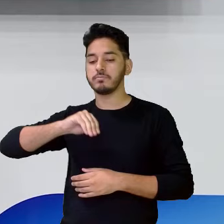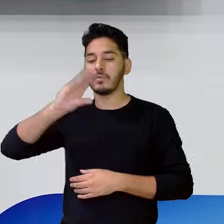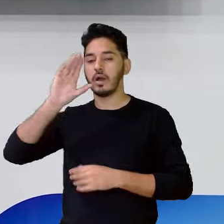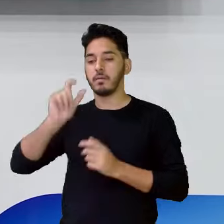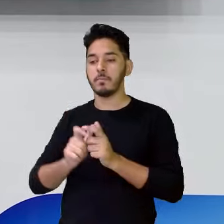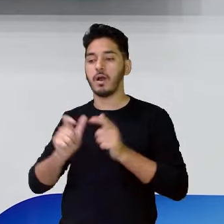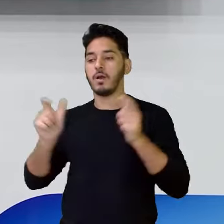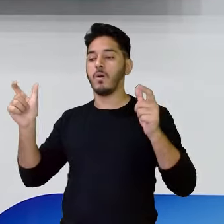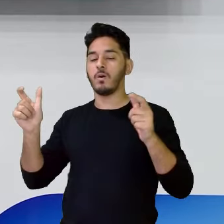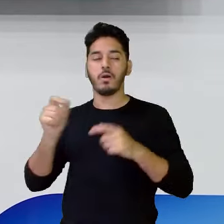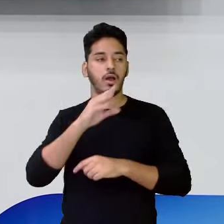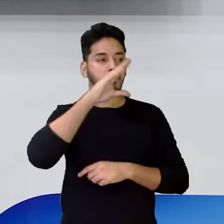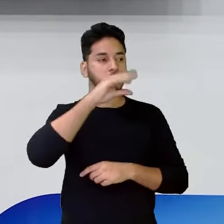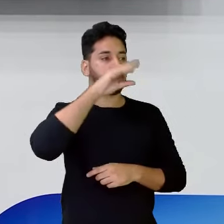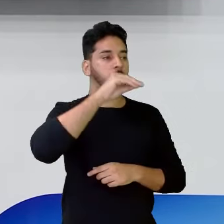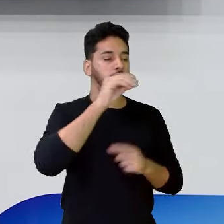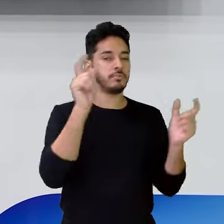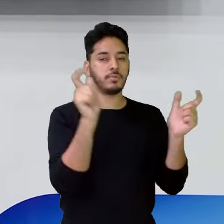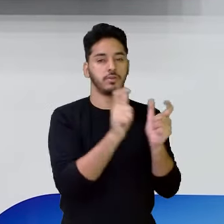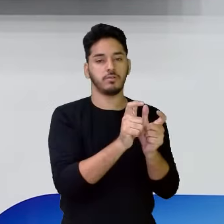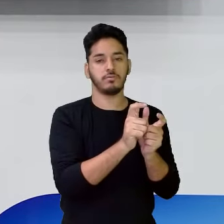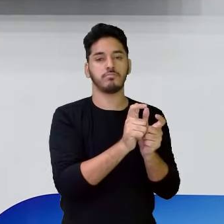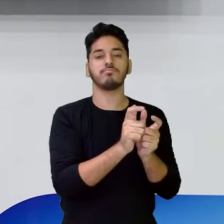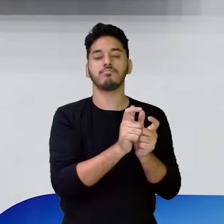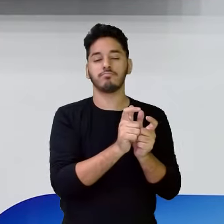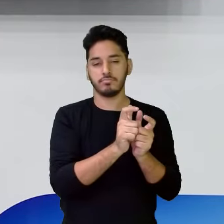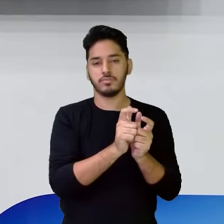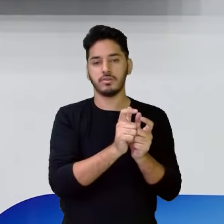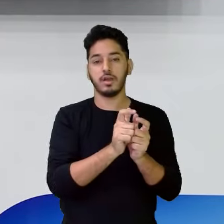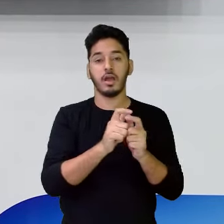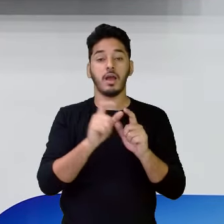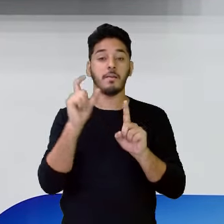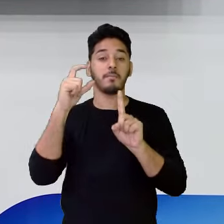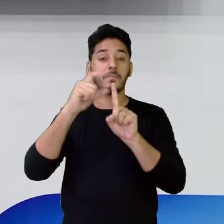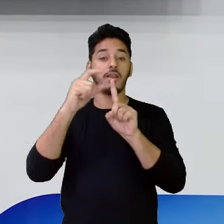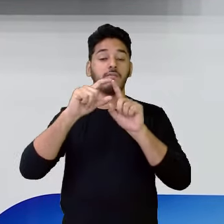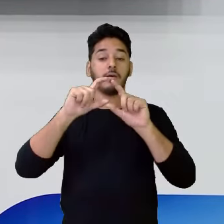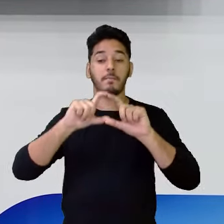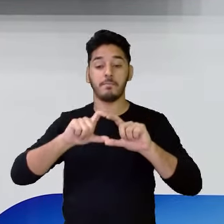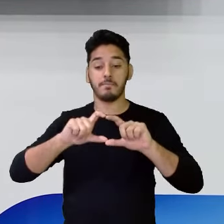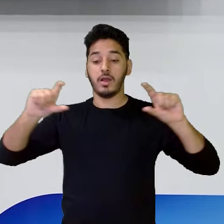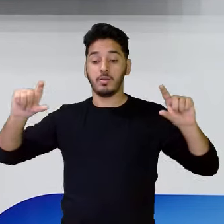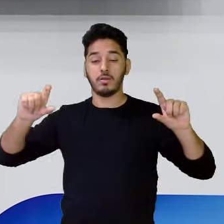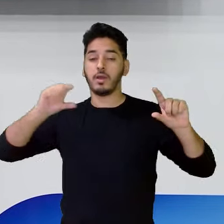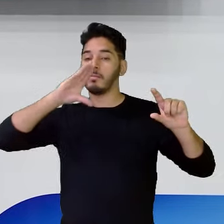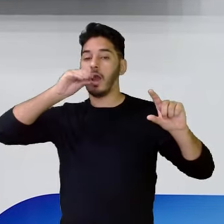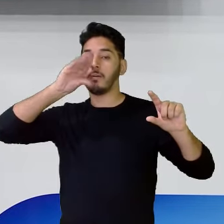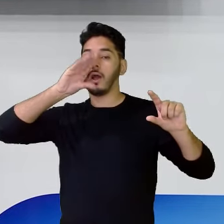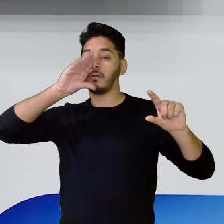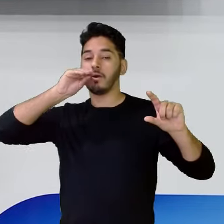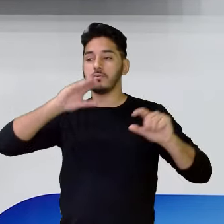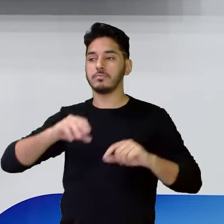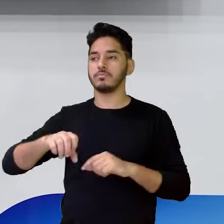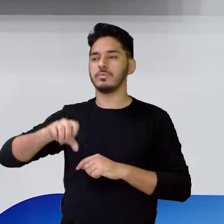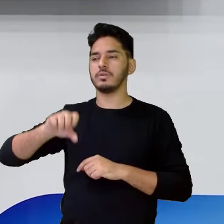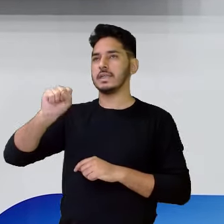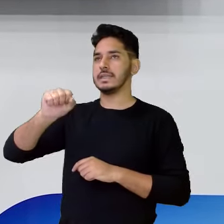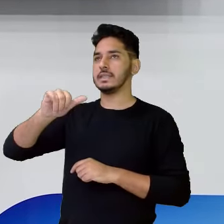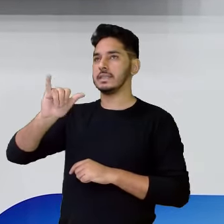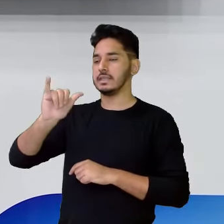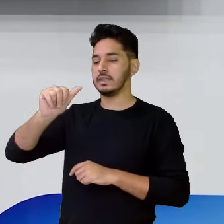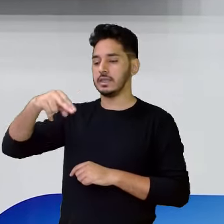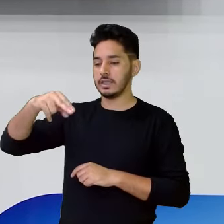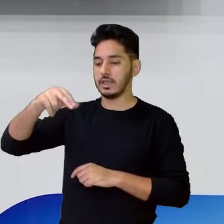Qual palavra é maior? A palavra maior é aquela que eu abro mais a minha boca para falar. Sinara